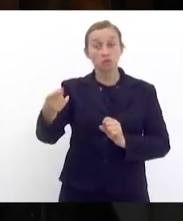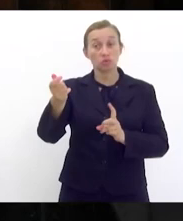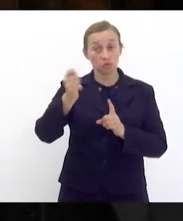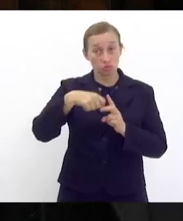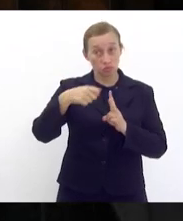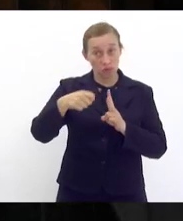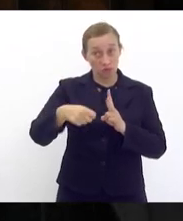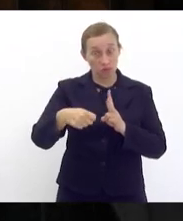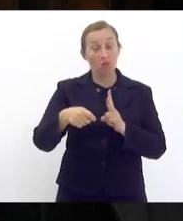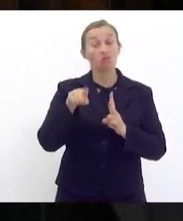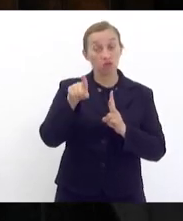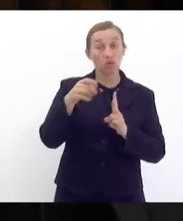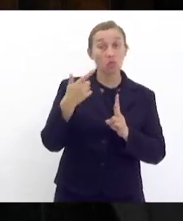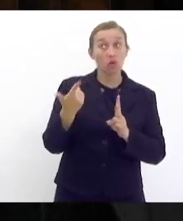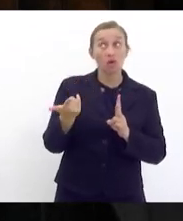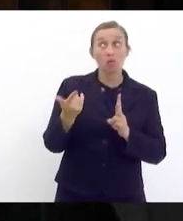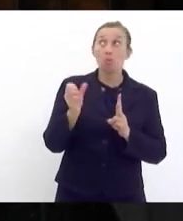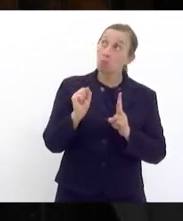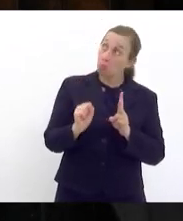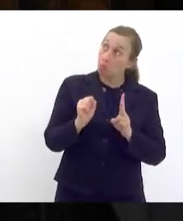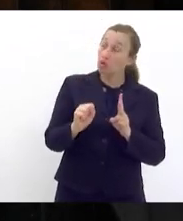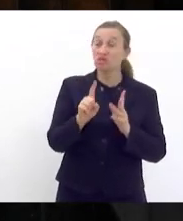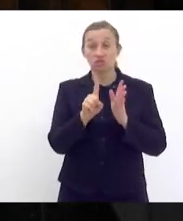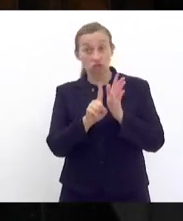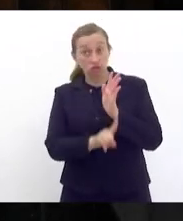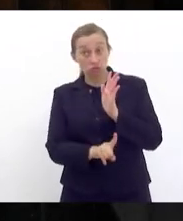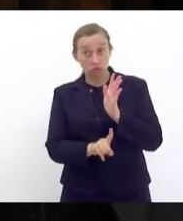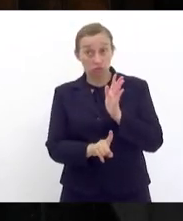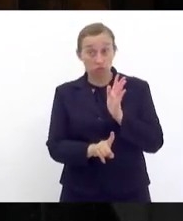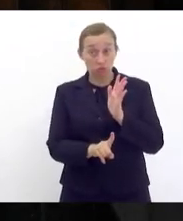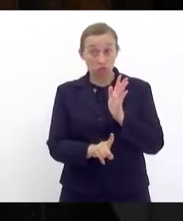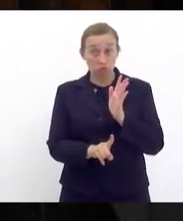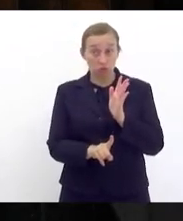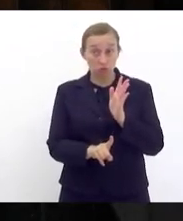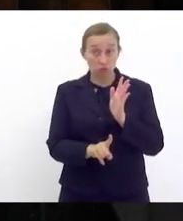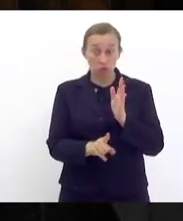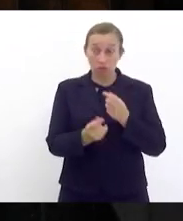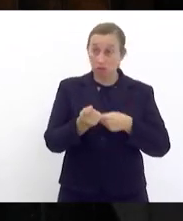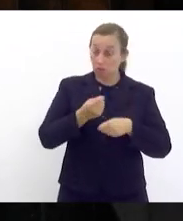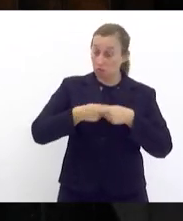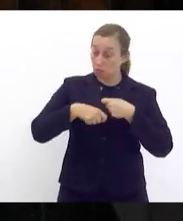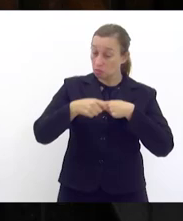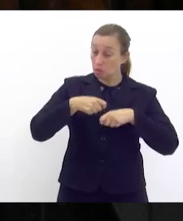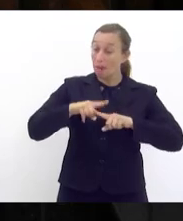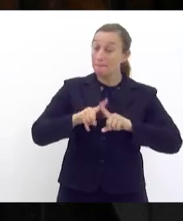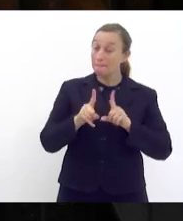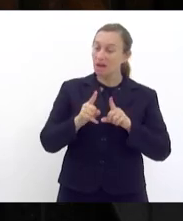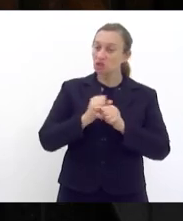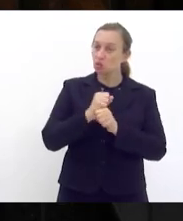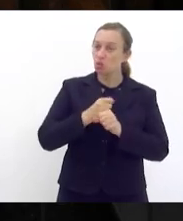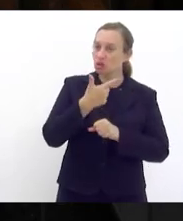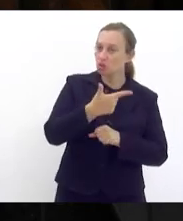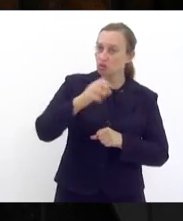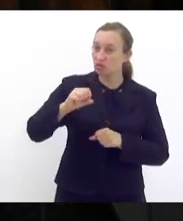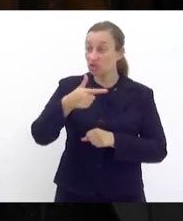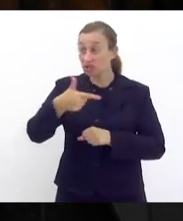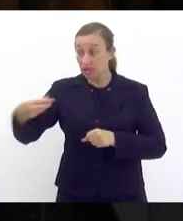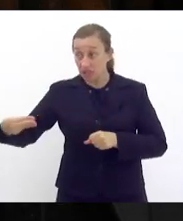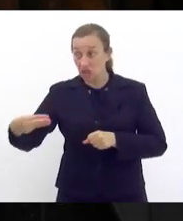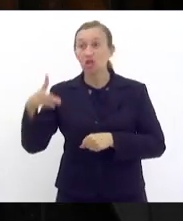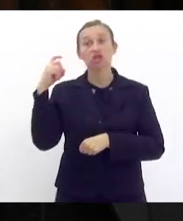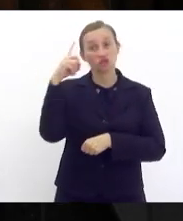você possa diminuir esse contingenciamento. Mas um ano de 23 duro.